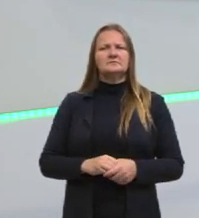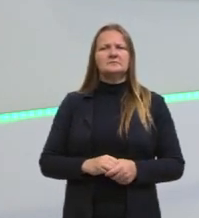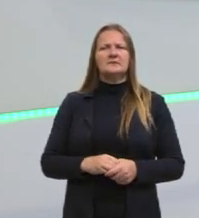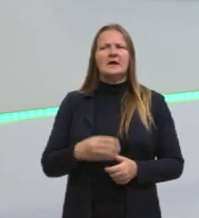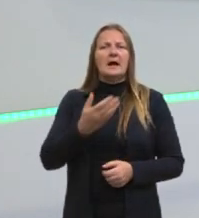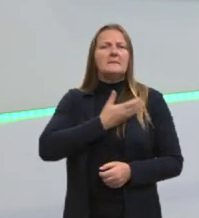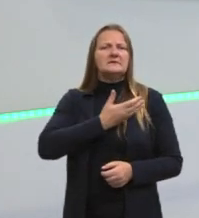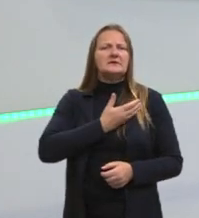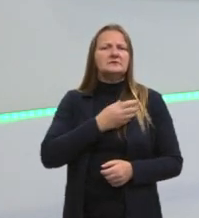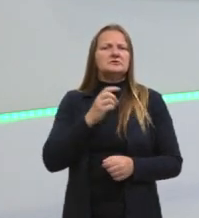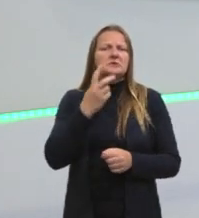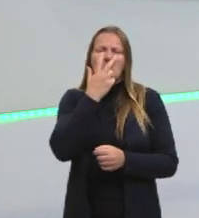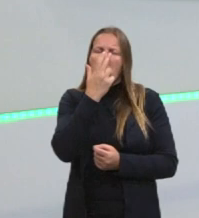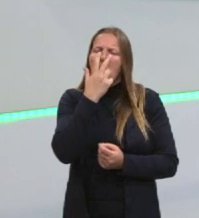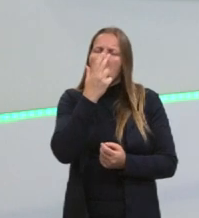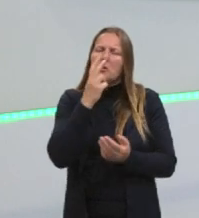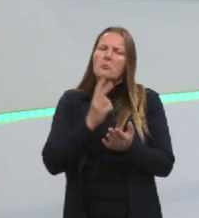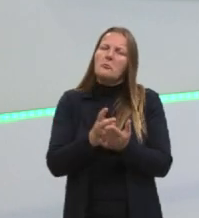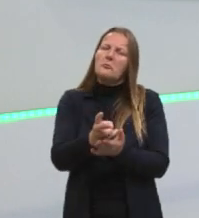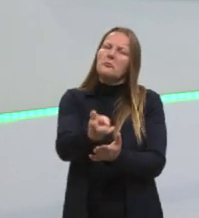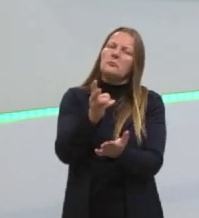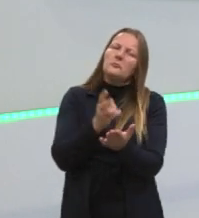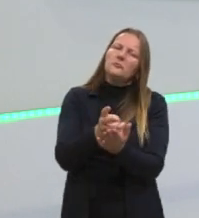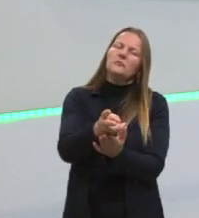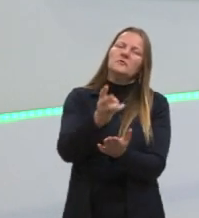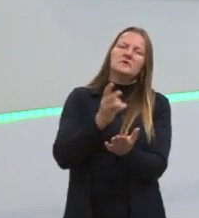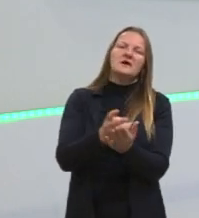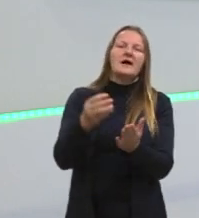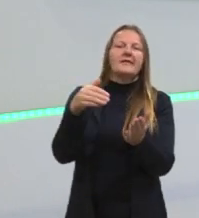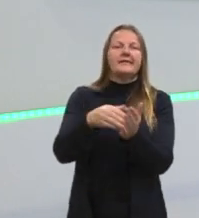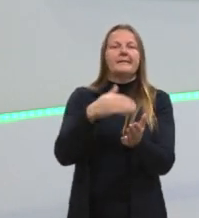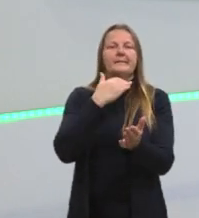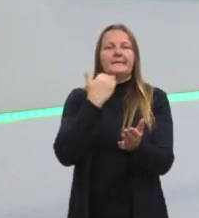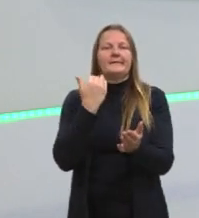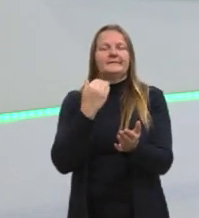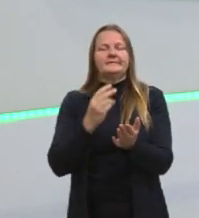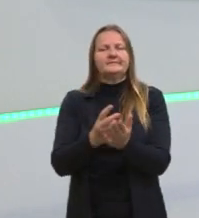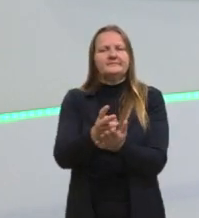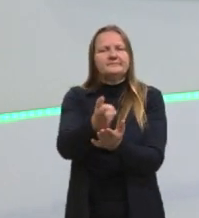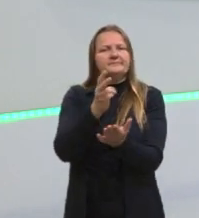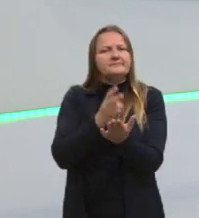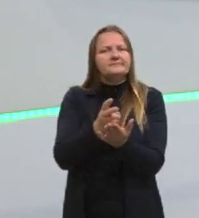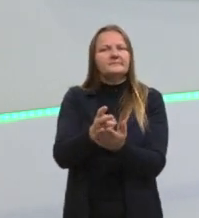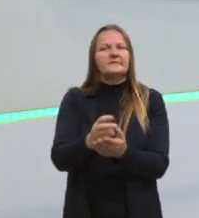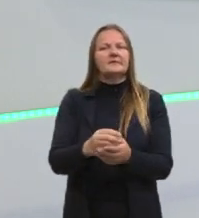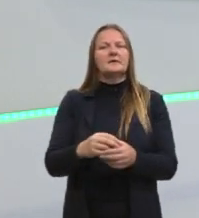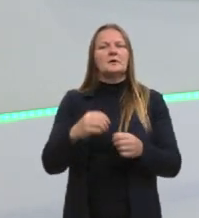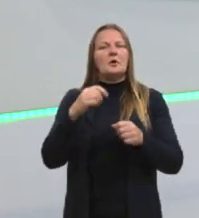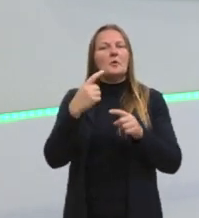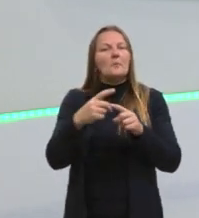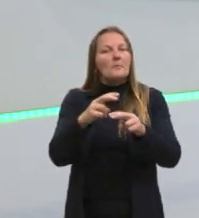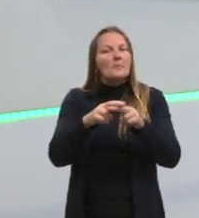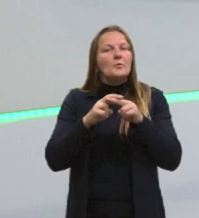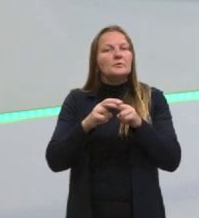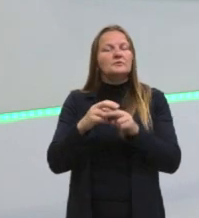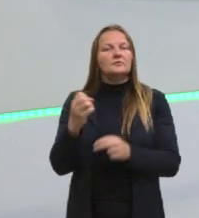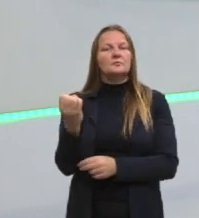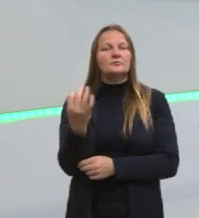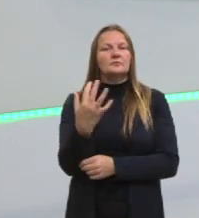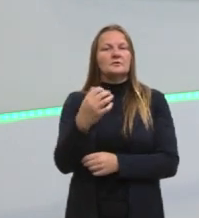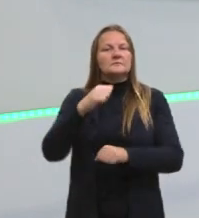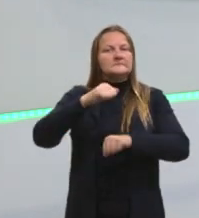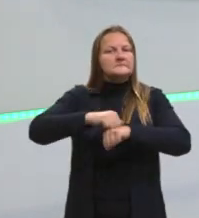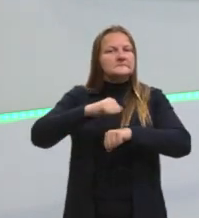amizades eram as mesmas e para uma vida toda. Então, isso se caracteriza a modernidade, essa